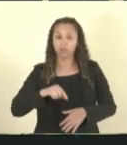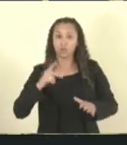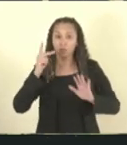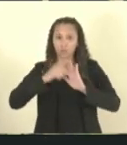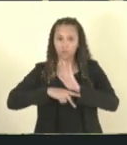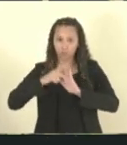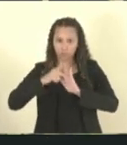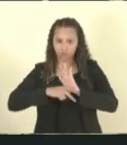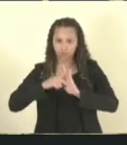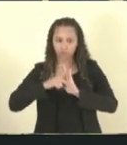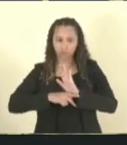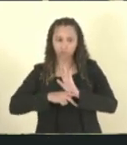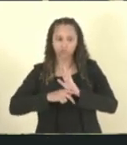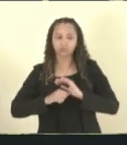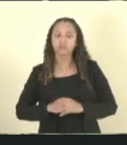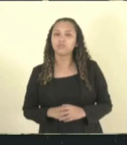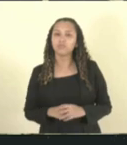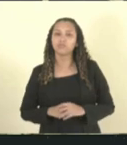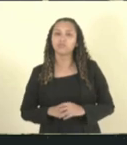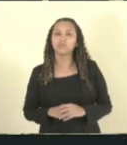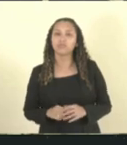aonde